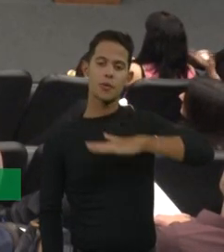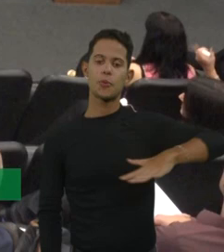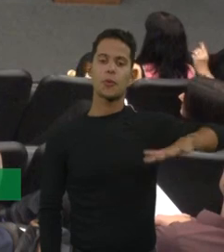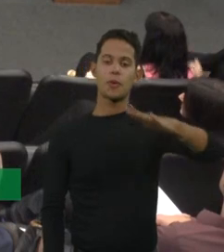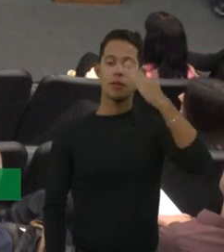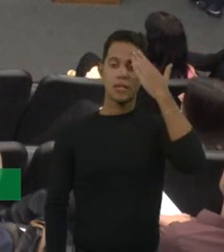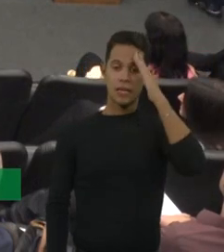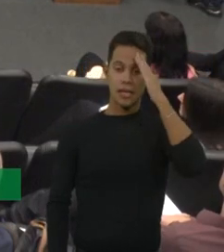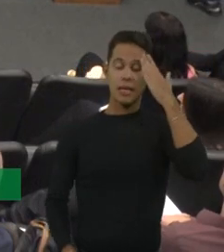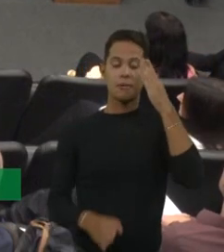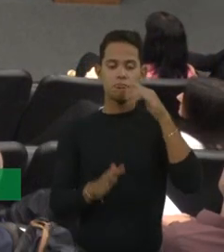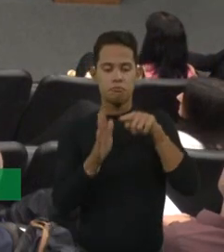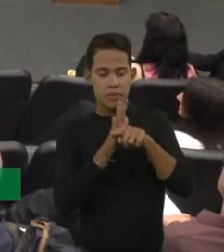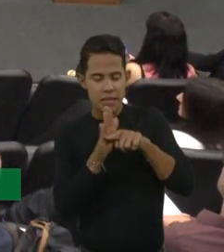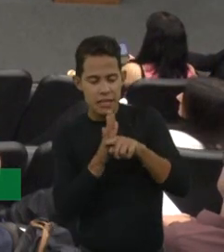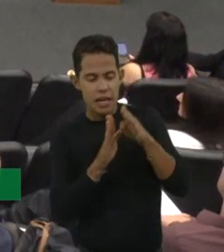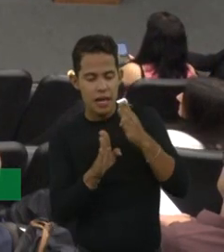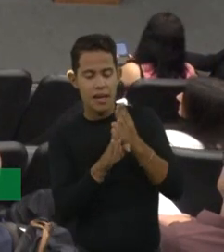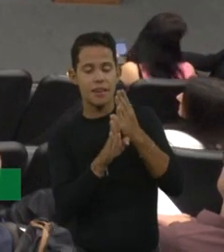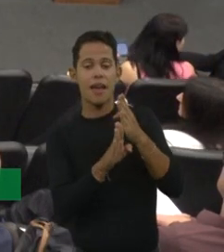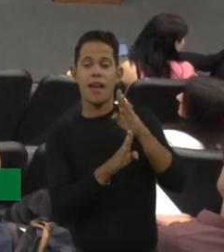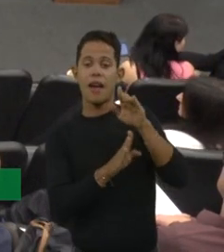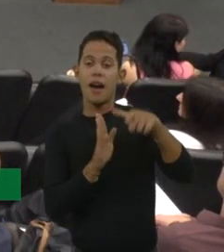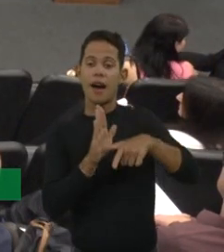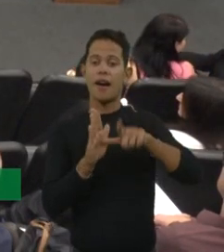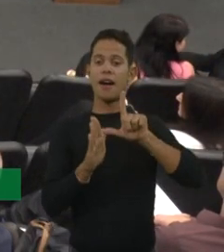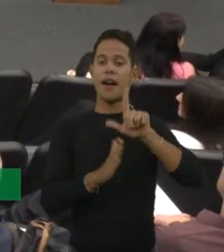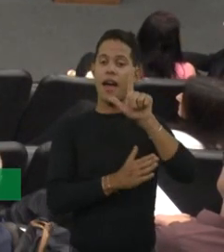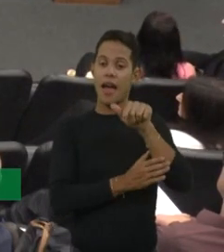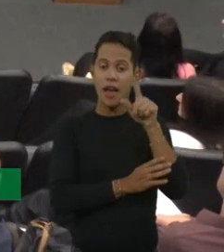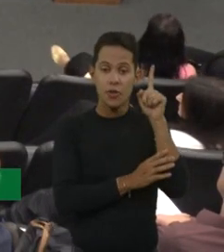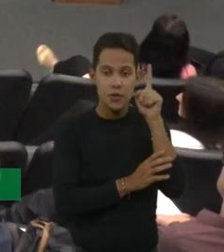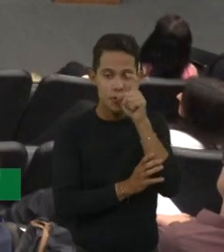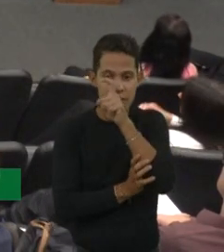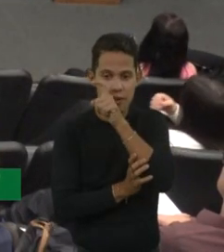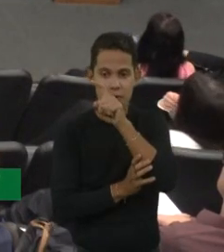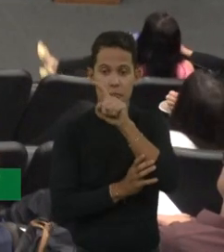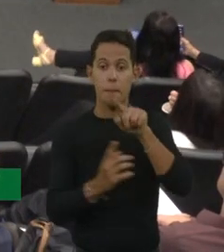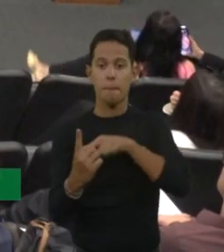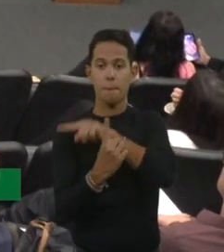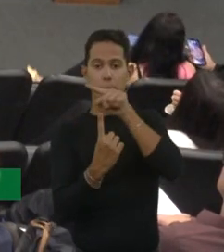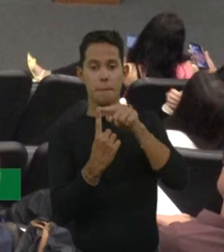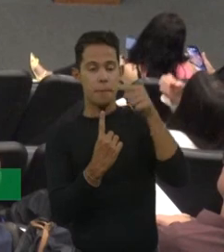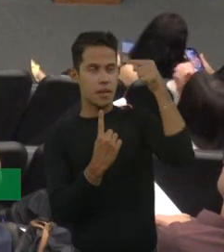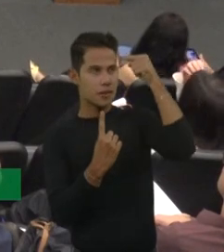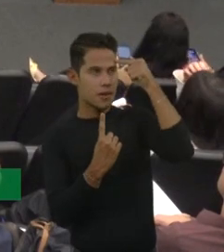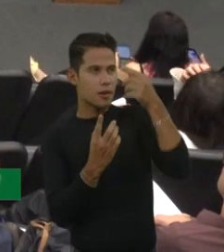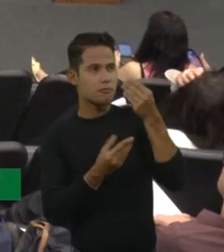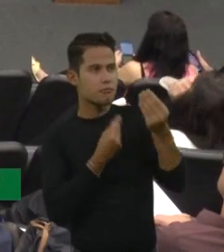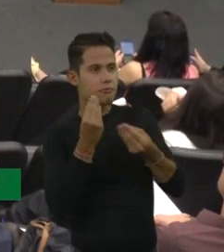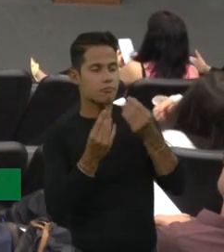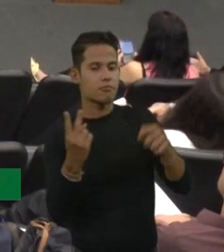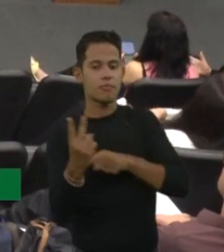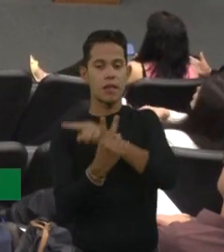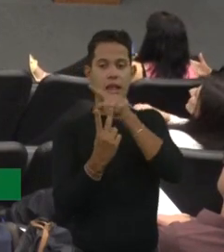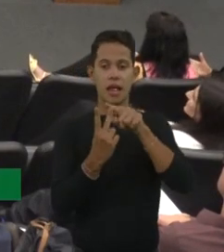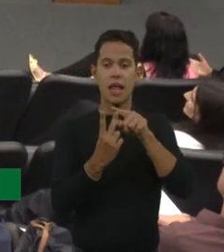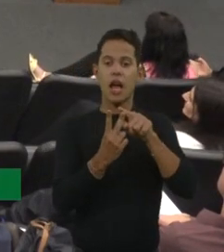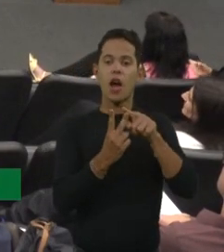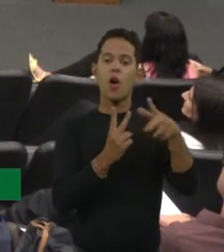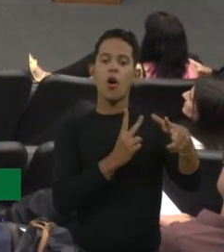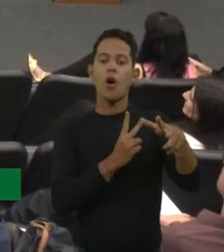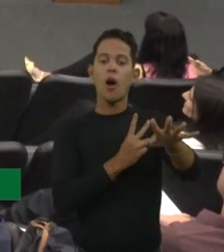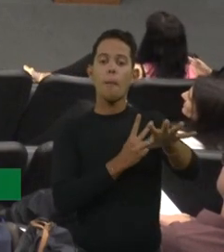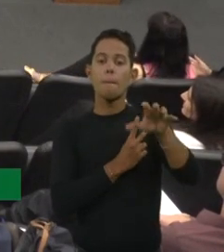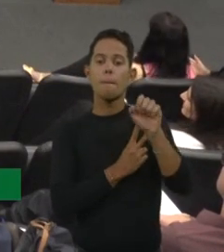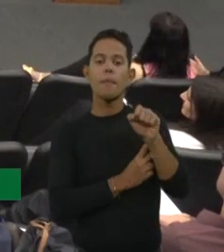diagnóstico clínico, às vezes é muito difícil. Então, gente precisa pensar no diagnóstico clínico, ter a urina e ter o exame de sangue